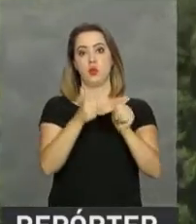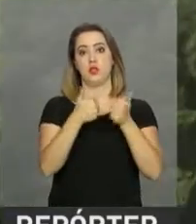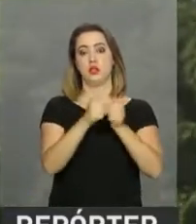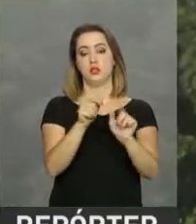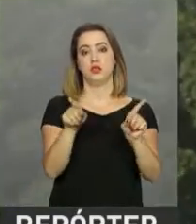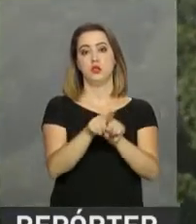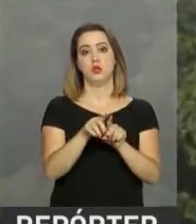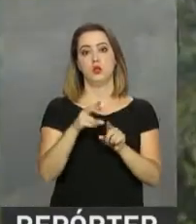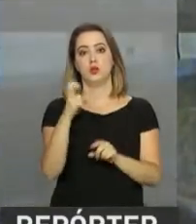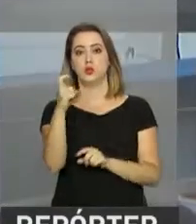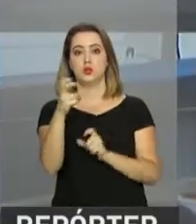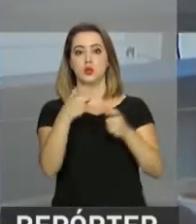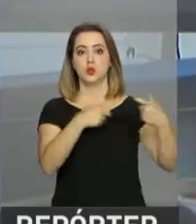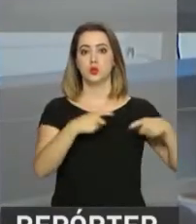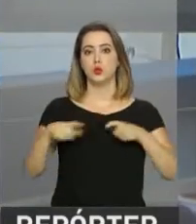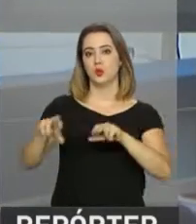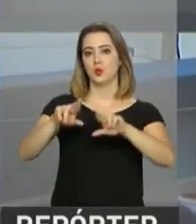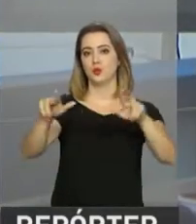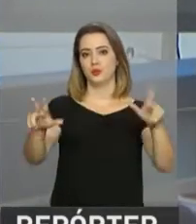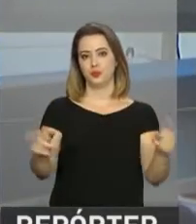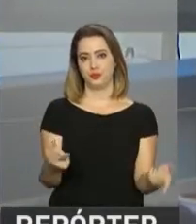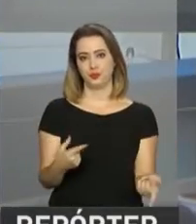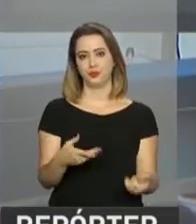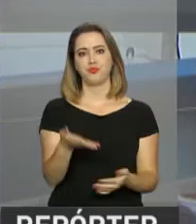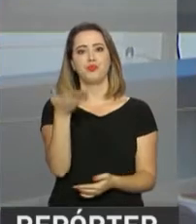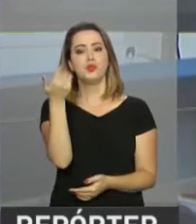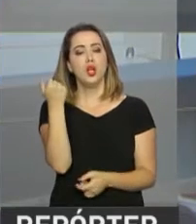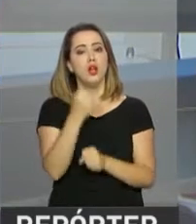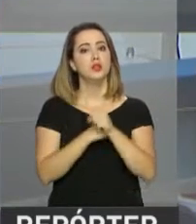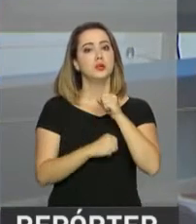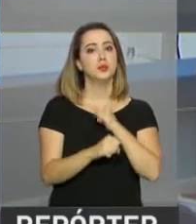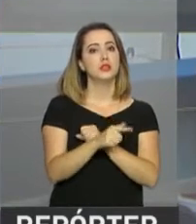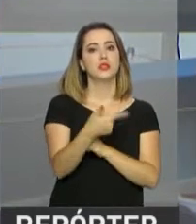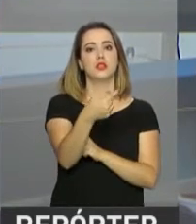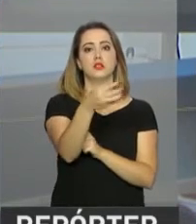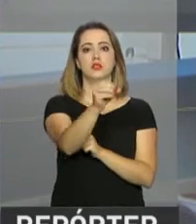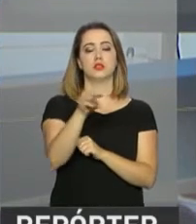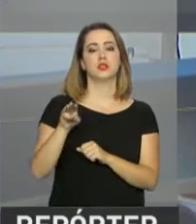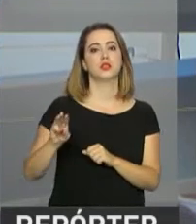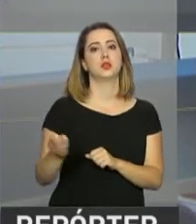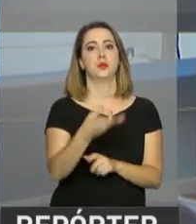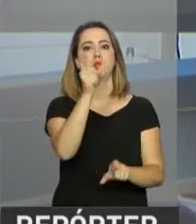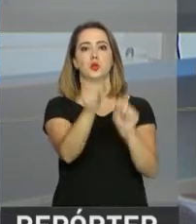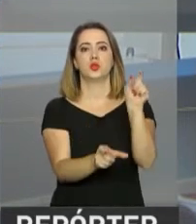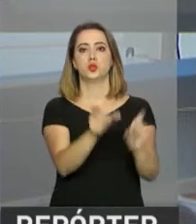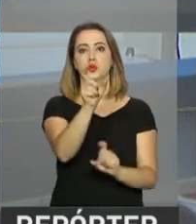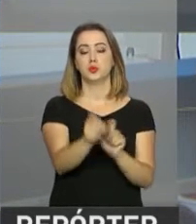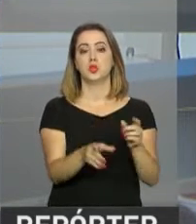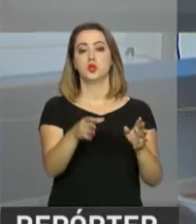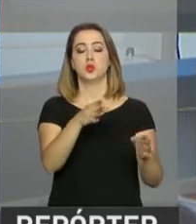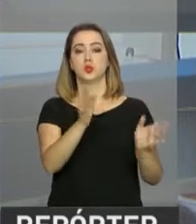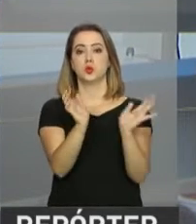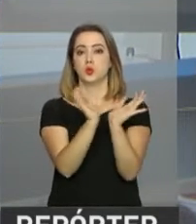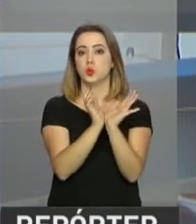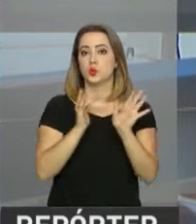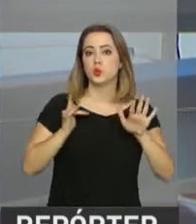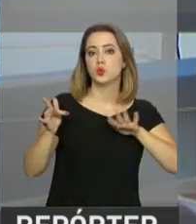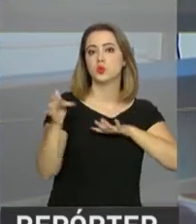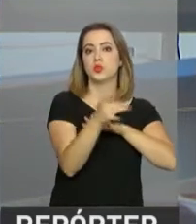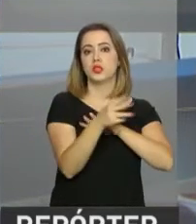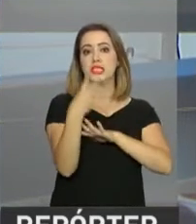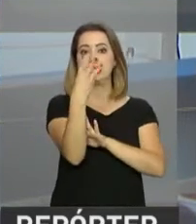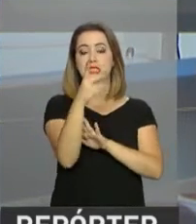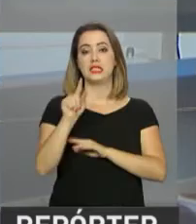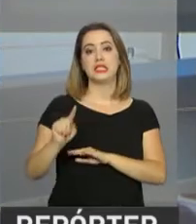cinco locais da cidade. Em 2015, a campanha mobilizou 70 milhões de pessoas nas redes sociais com quase 3 mil